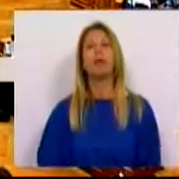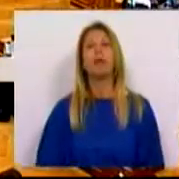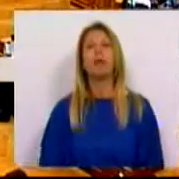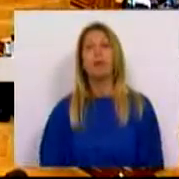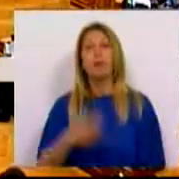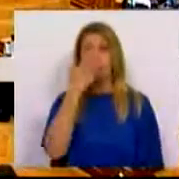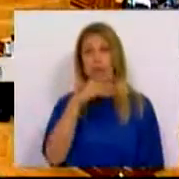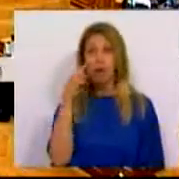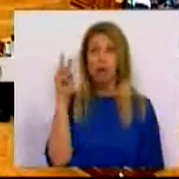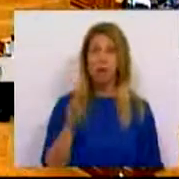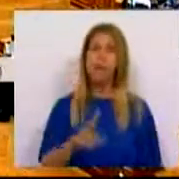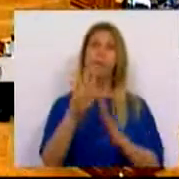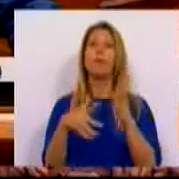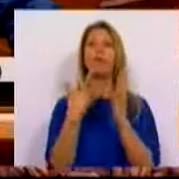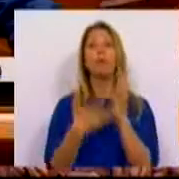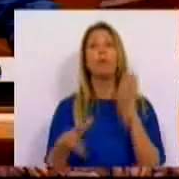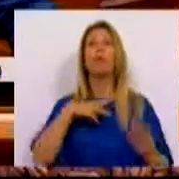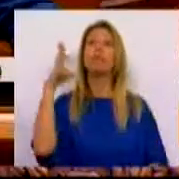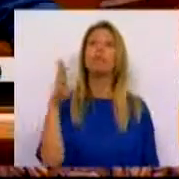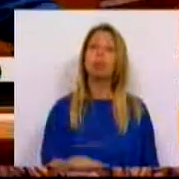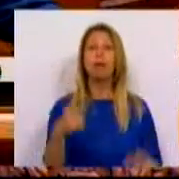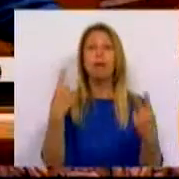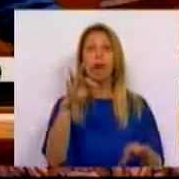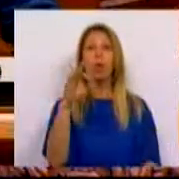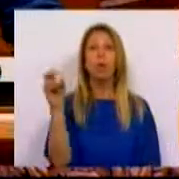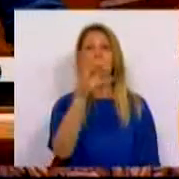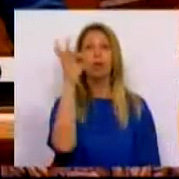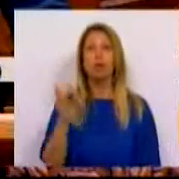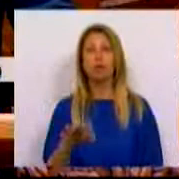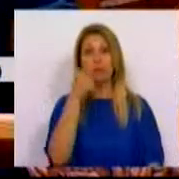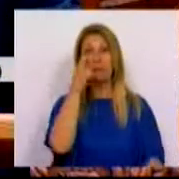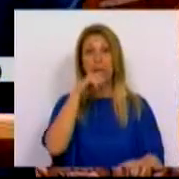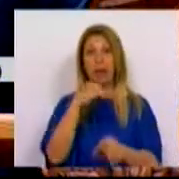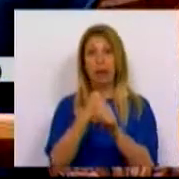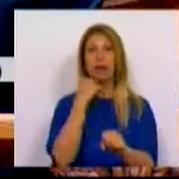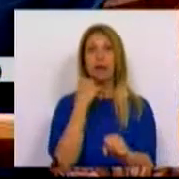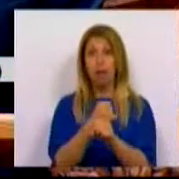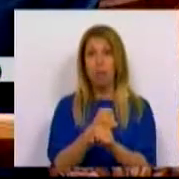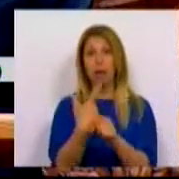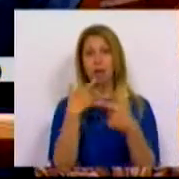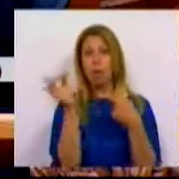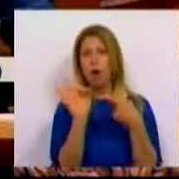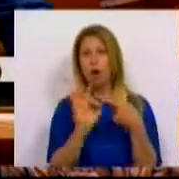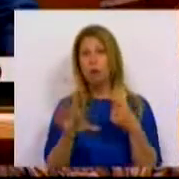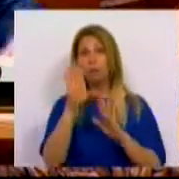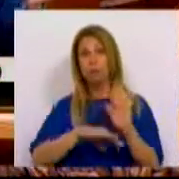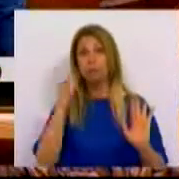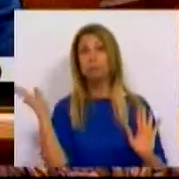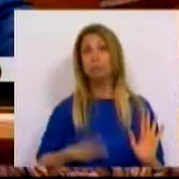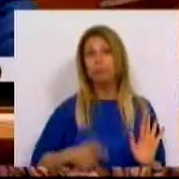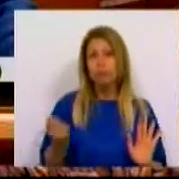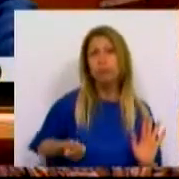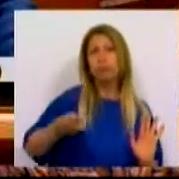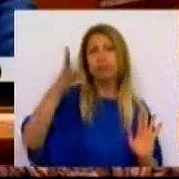Se olharmos para o quadro português, temos cerca de 40% daqueles que trabalham em emprego com características de precariedade, nas